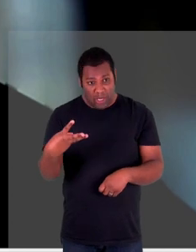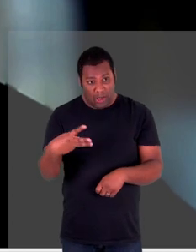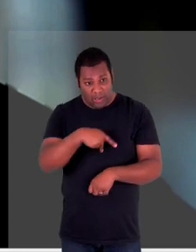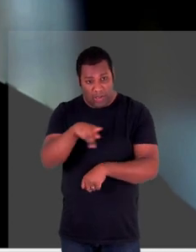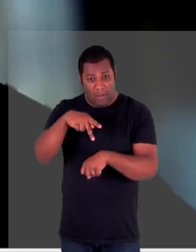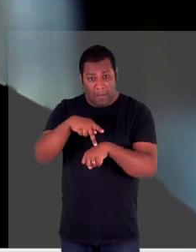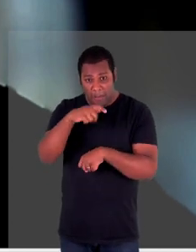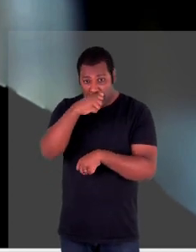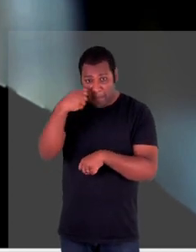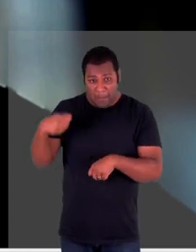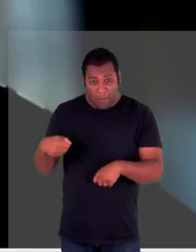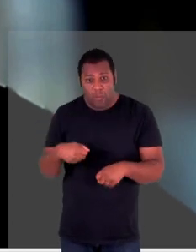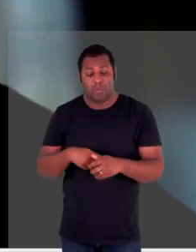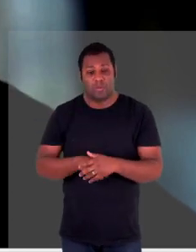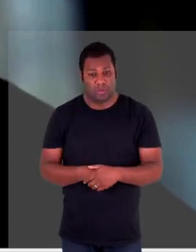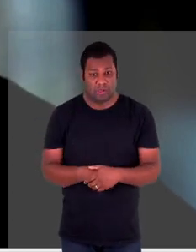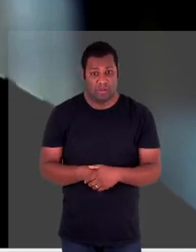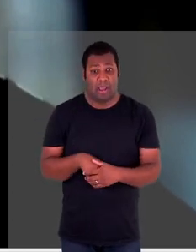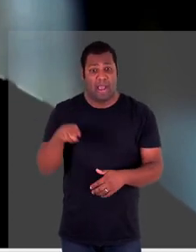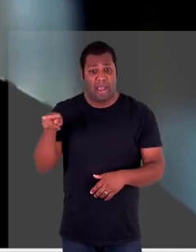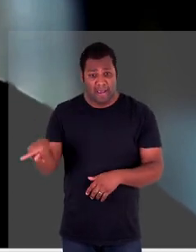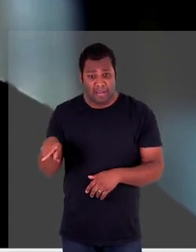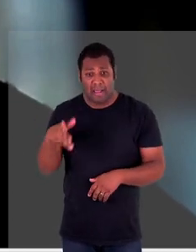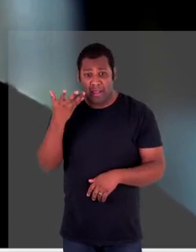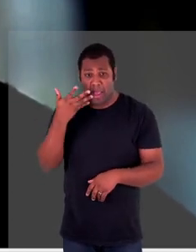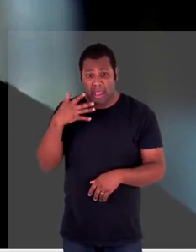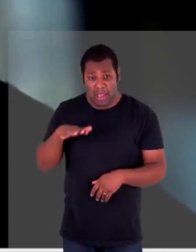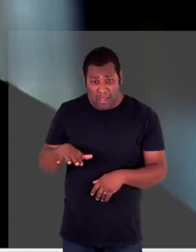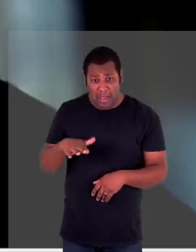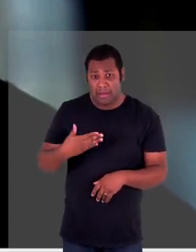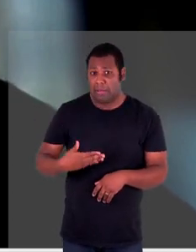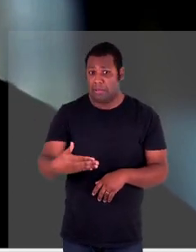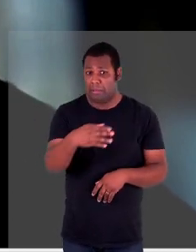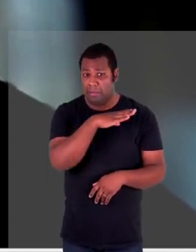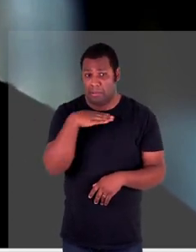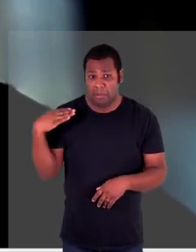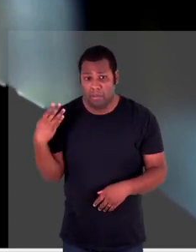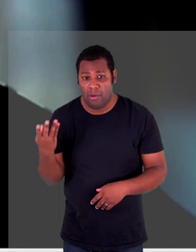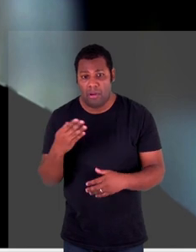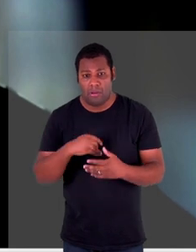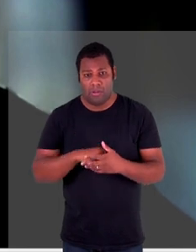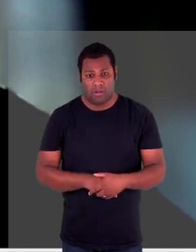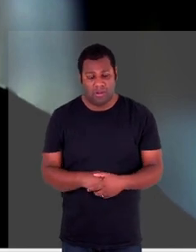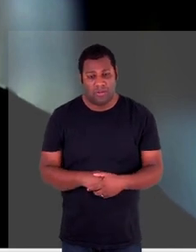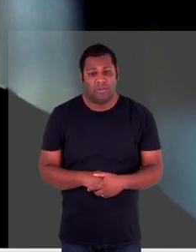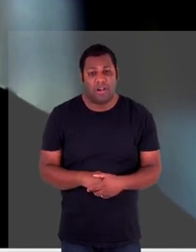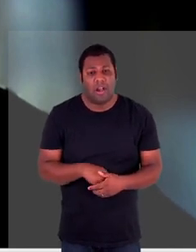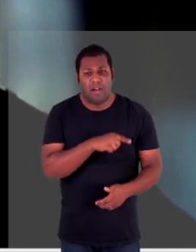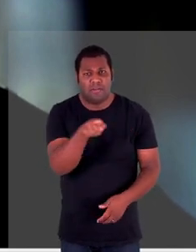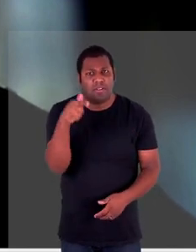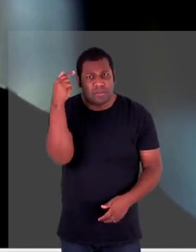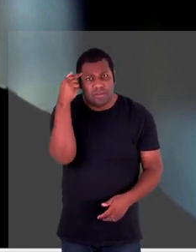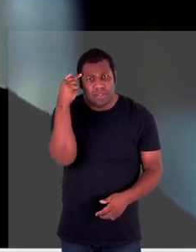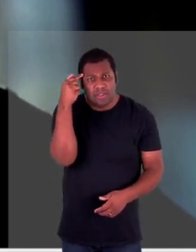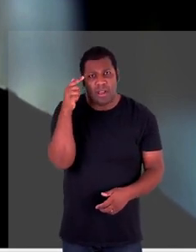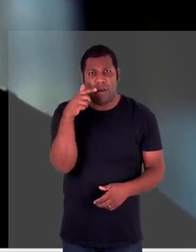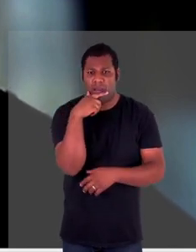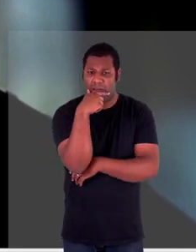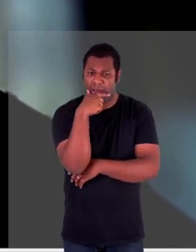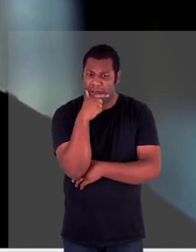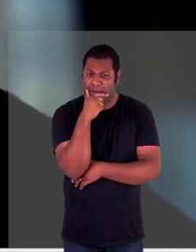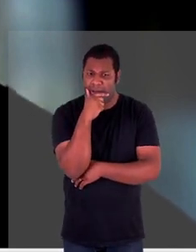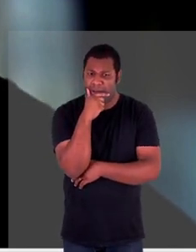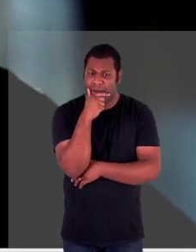identificado quando a cidade foi retomada mas a gente vê esse ato bárbaro e às vezes a gente pensa que esse ato bárbaro